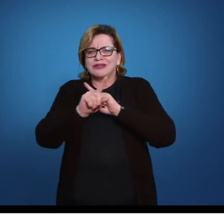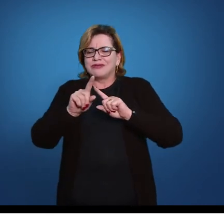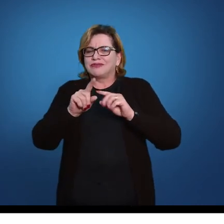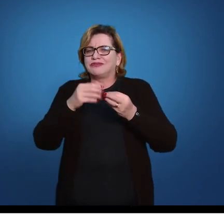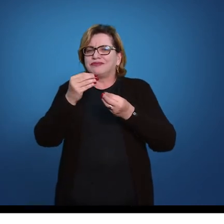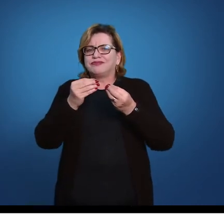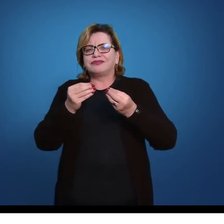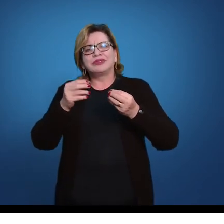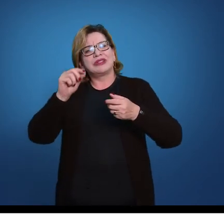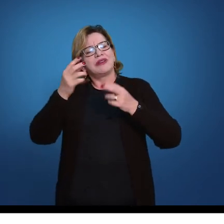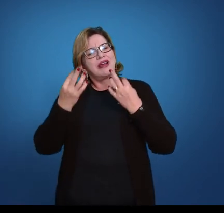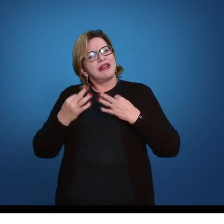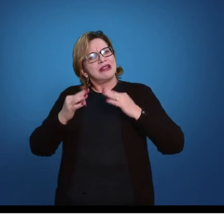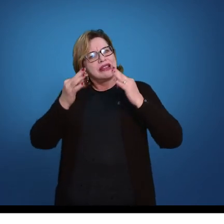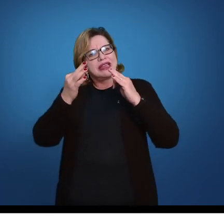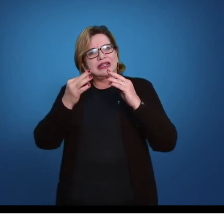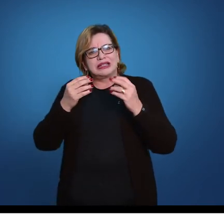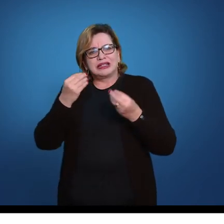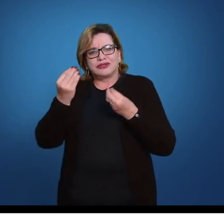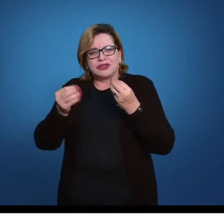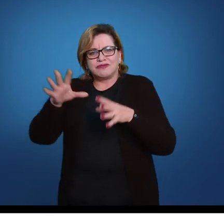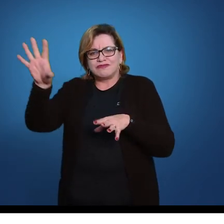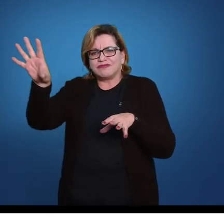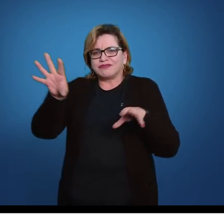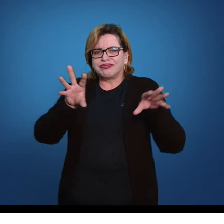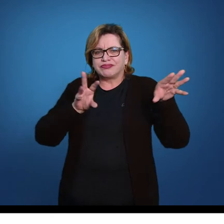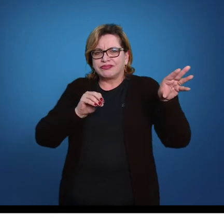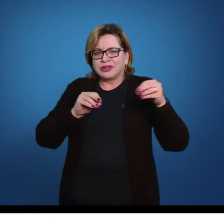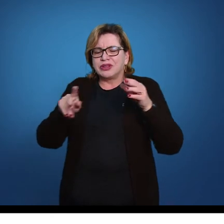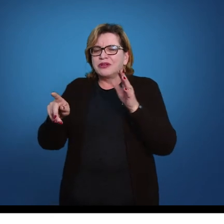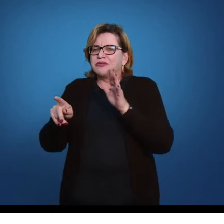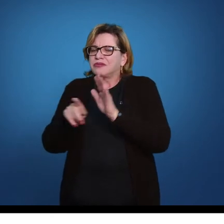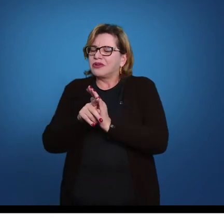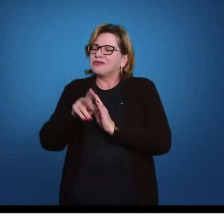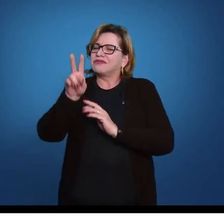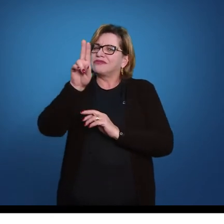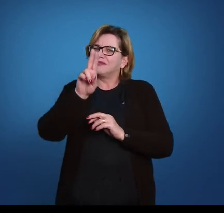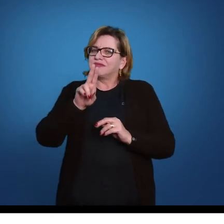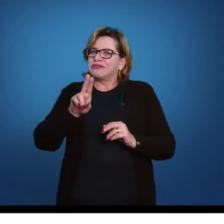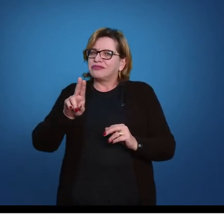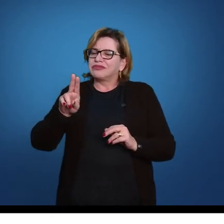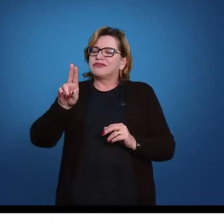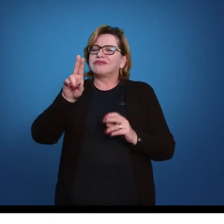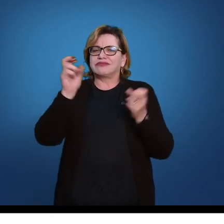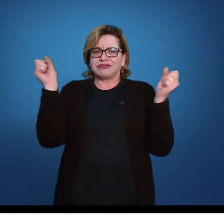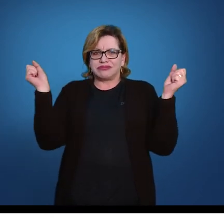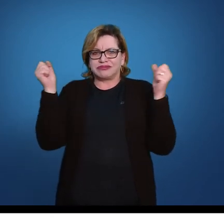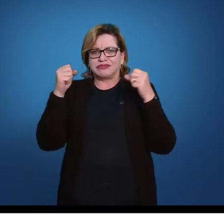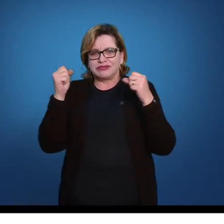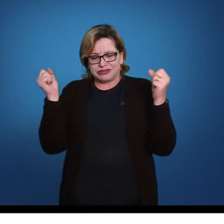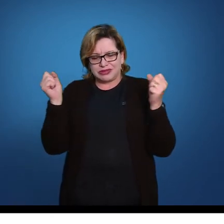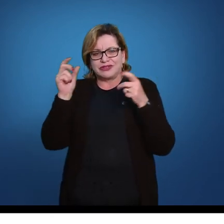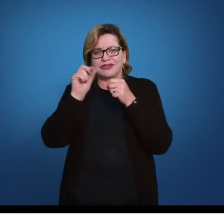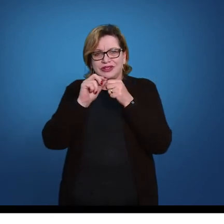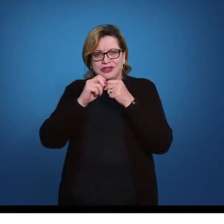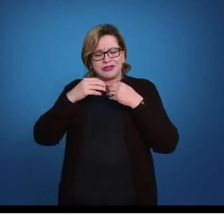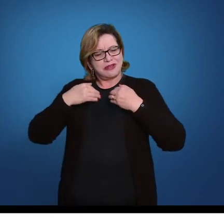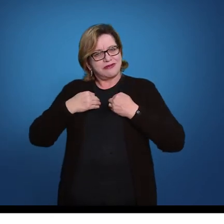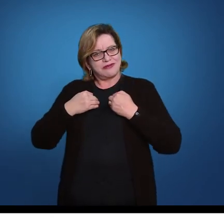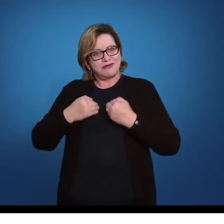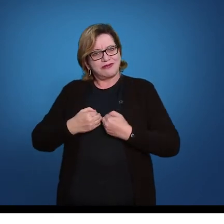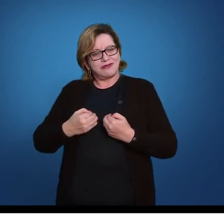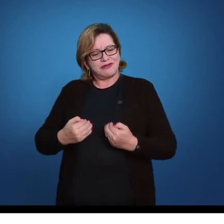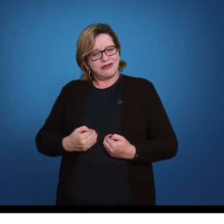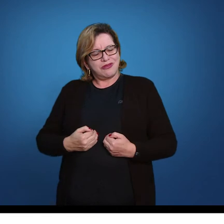na época, essas técnicas foram incorporadas a métodos ginásticos, que serviam, sim, para preparar o corpo